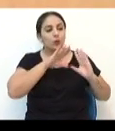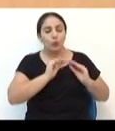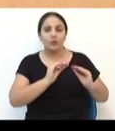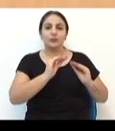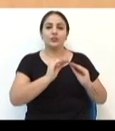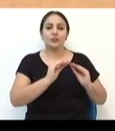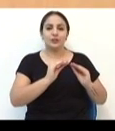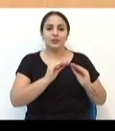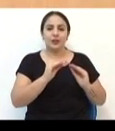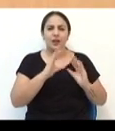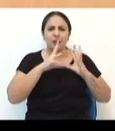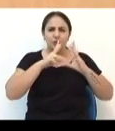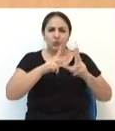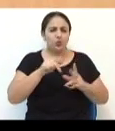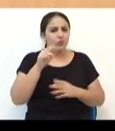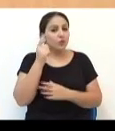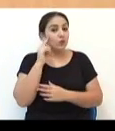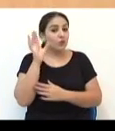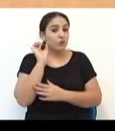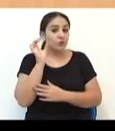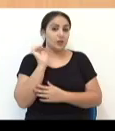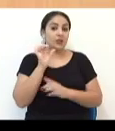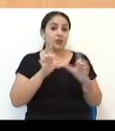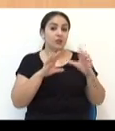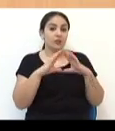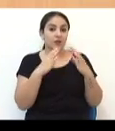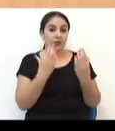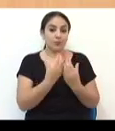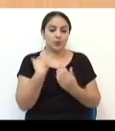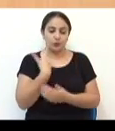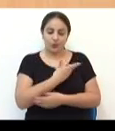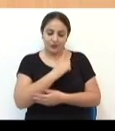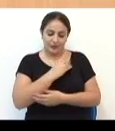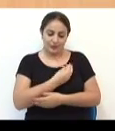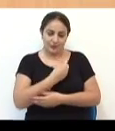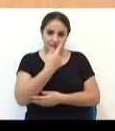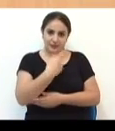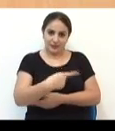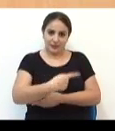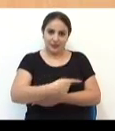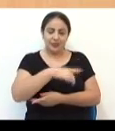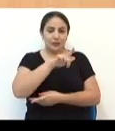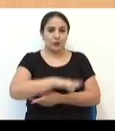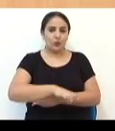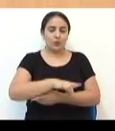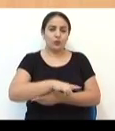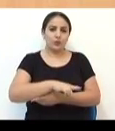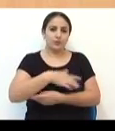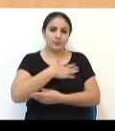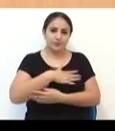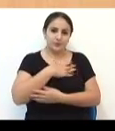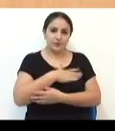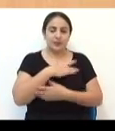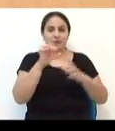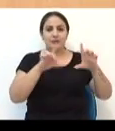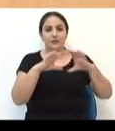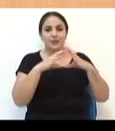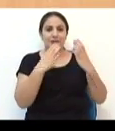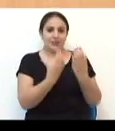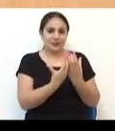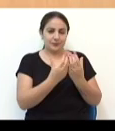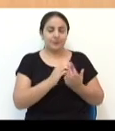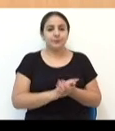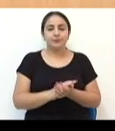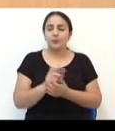aos ouvintes da TV Câmara. Temos aí, mais uma vez, prestigiando aqui o canal da TV